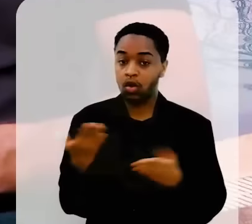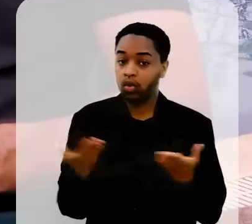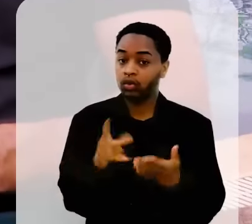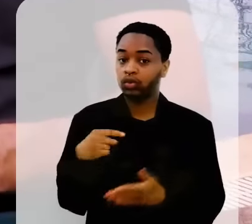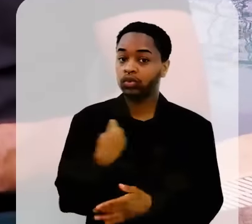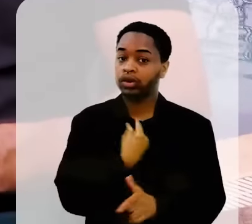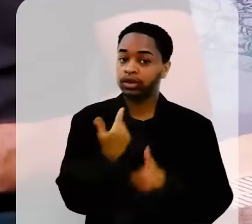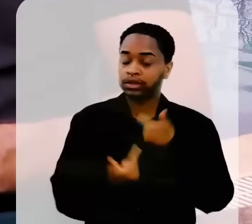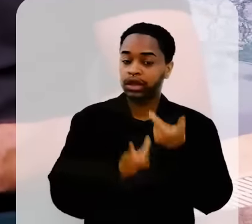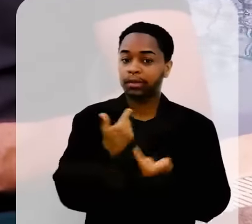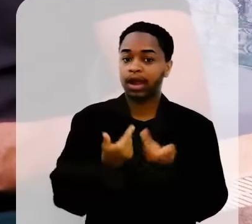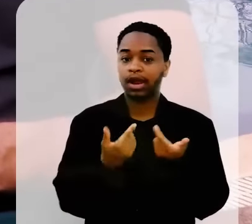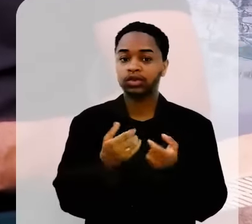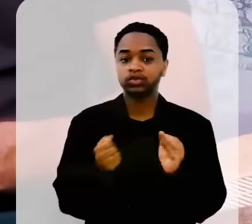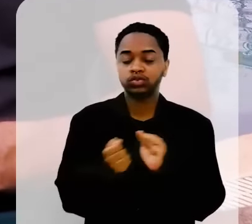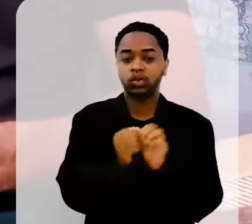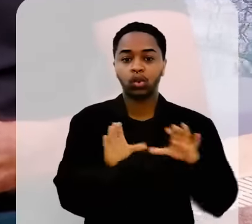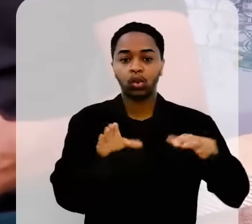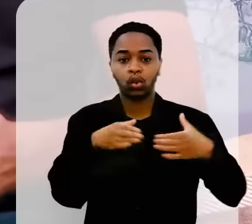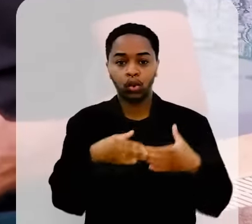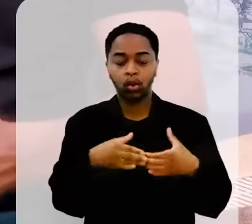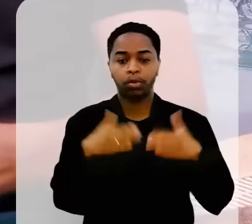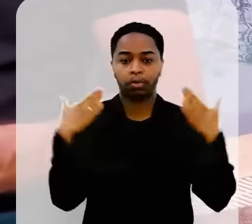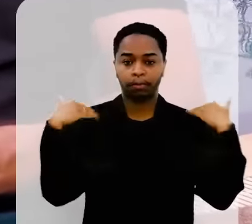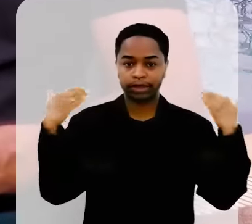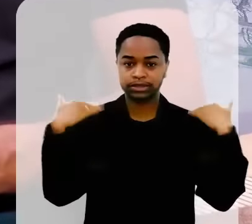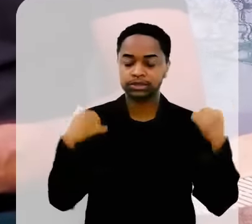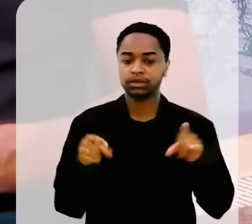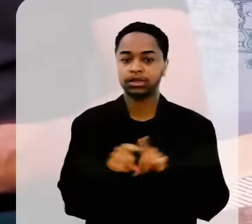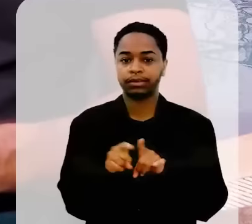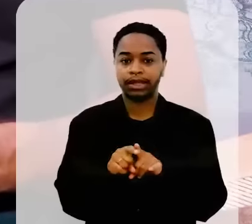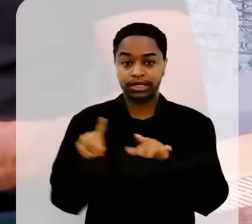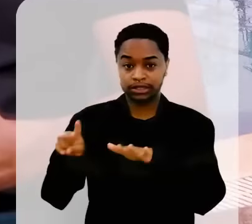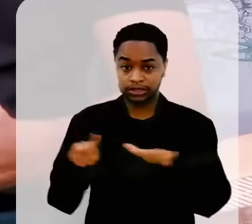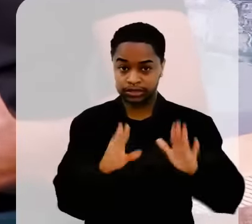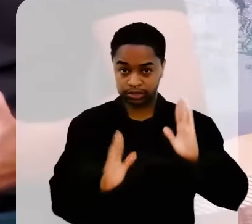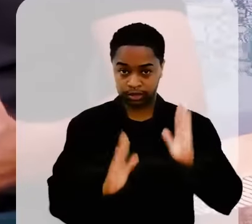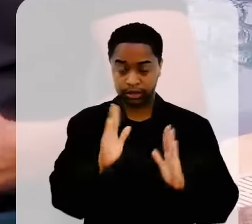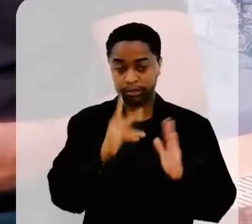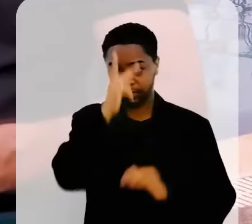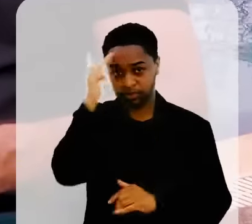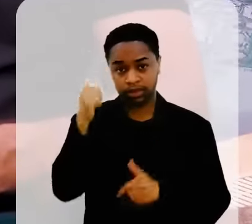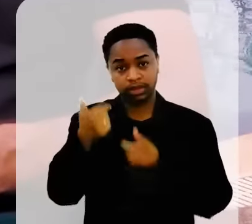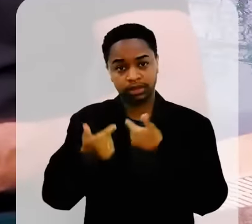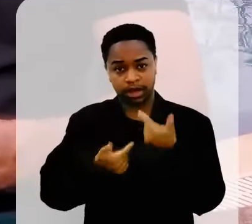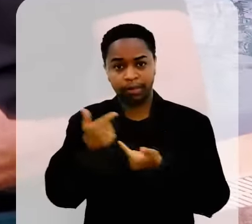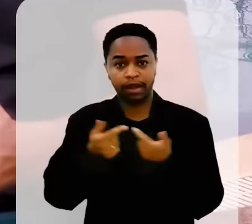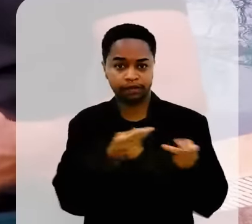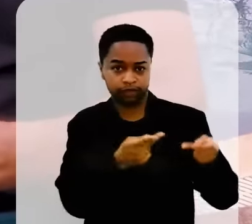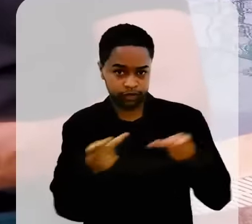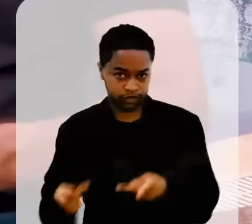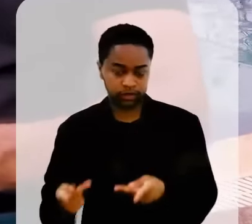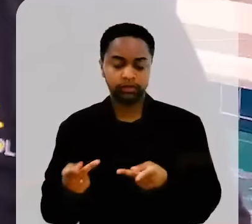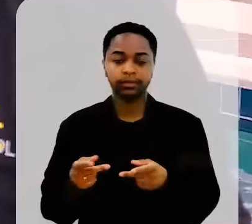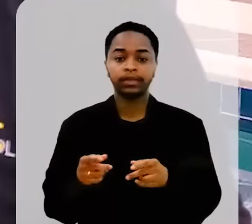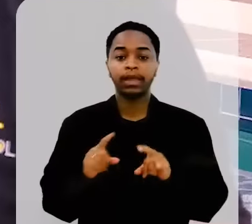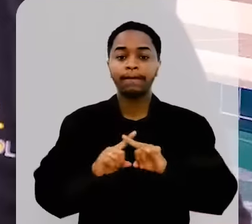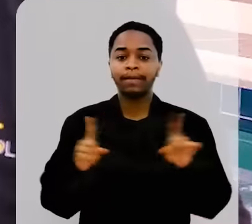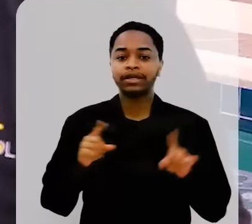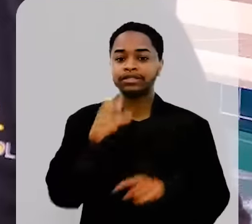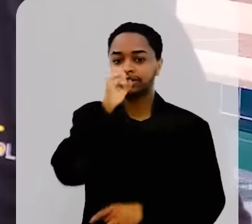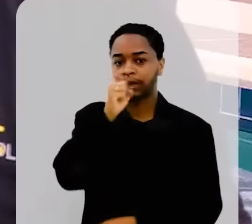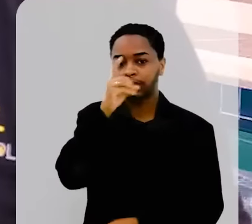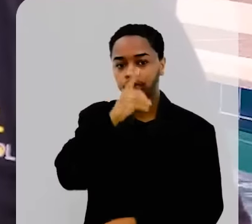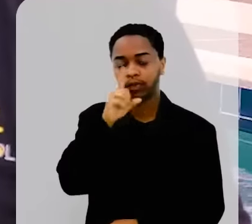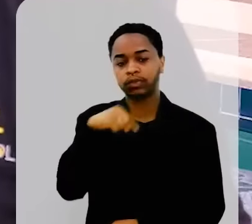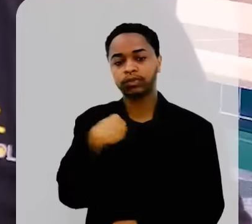Hoje a gente trabalha com muito grupo de excursão. Durante a semana o pessoal que está a trabalho, é um hotel mais de negócio. E